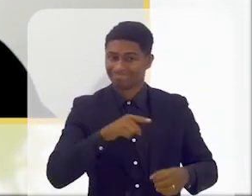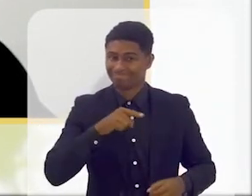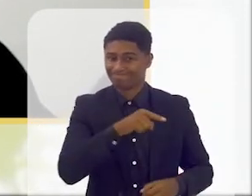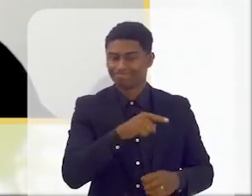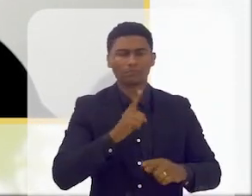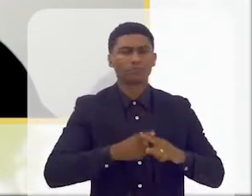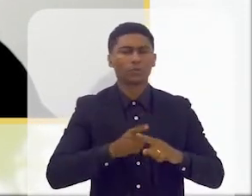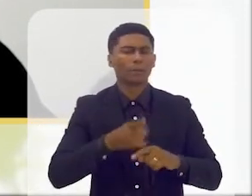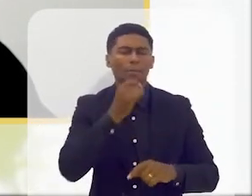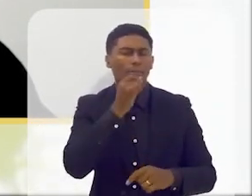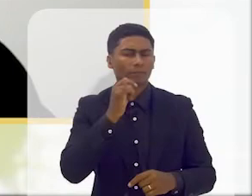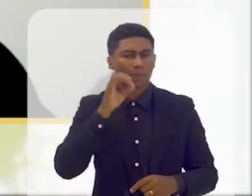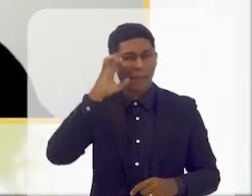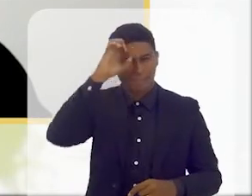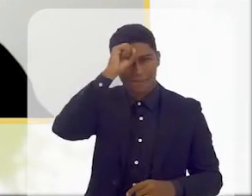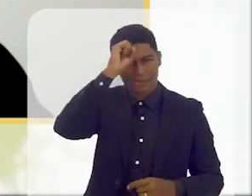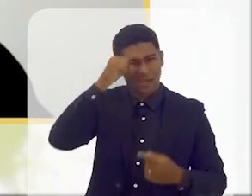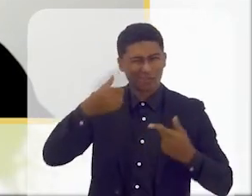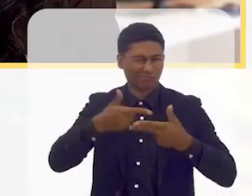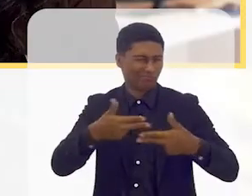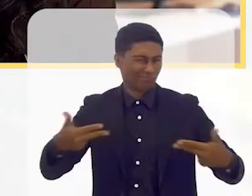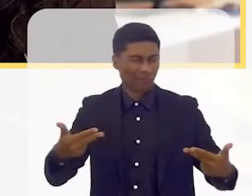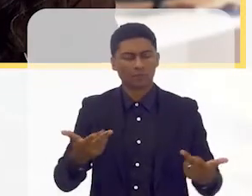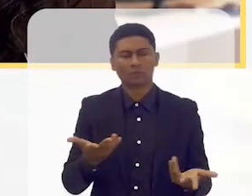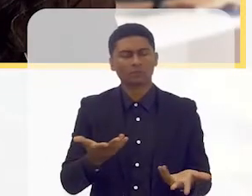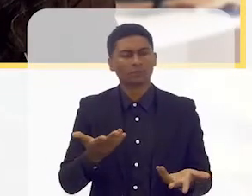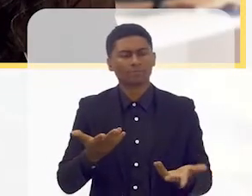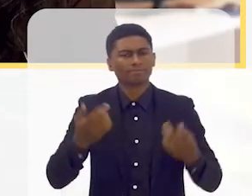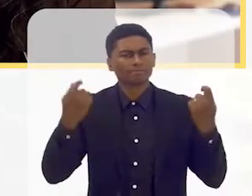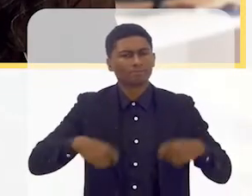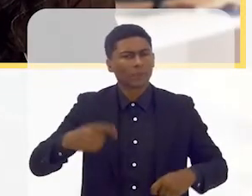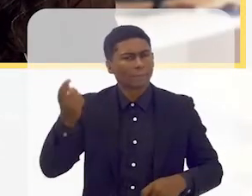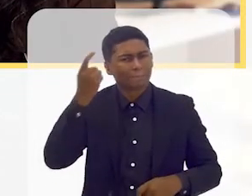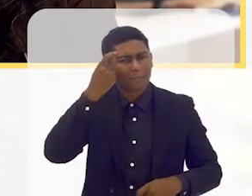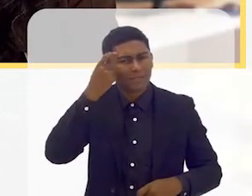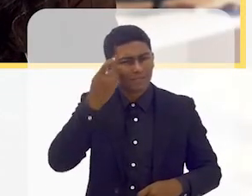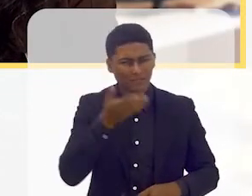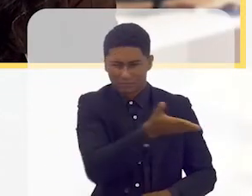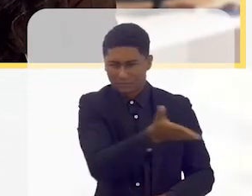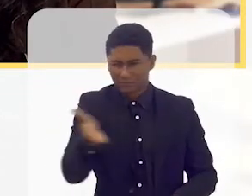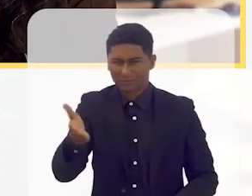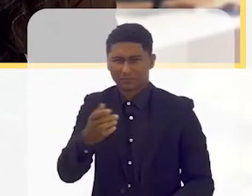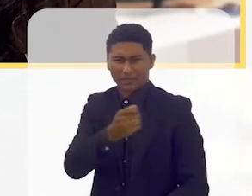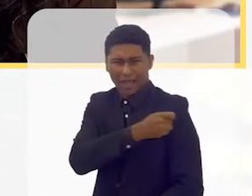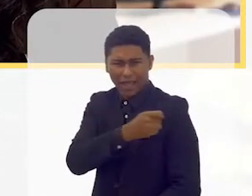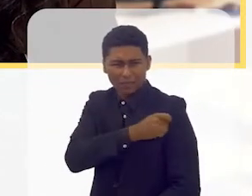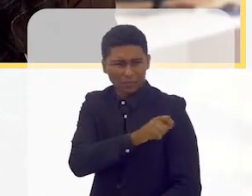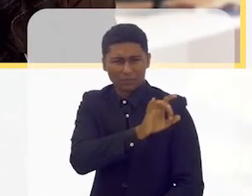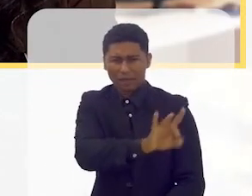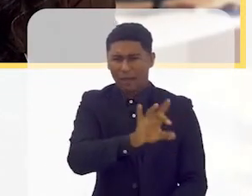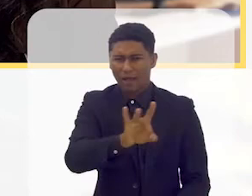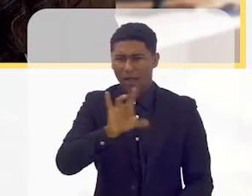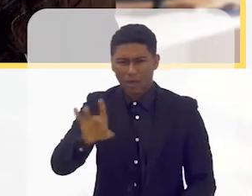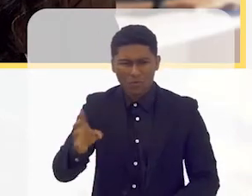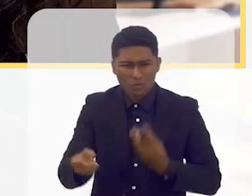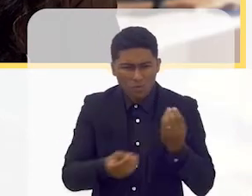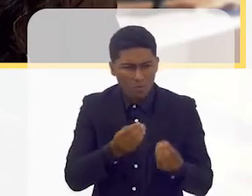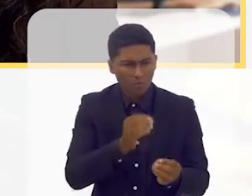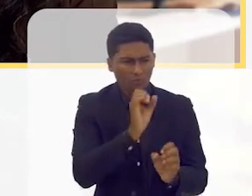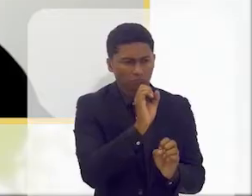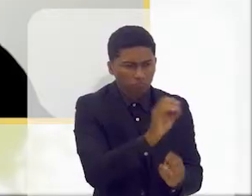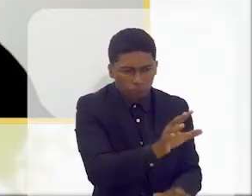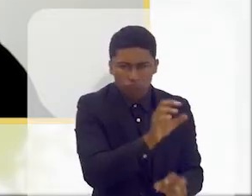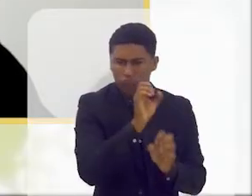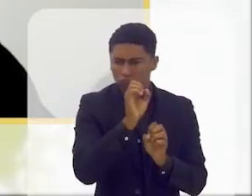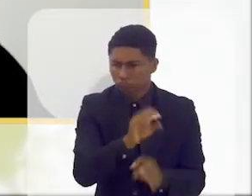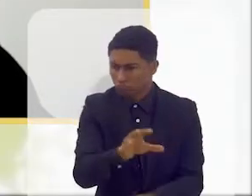a trabalhar as aprendizagens, eu tenho que pensar como é que eu vou chegar a cada um dos meus alunos que eu tenho em sala de aula. E